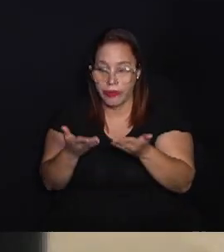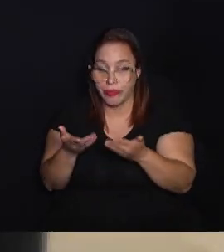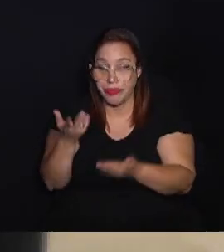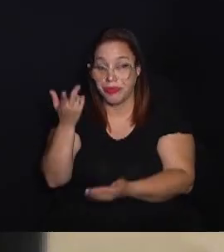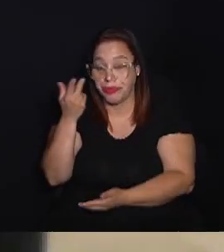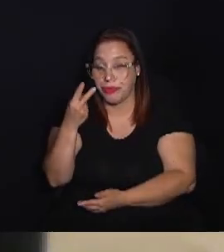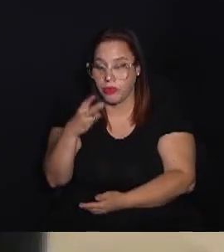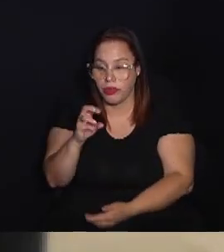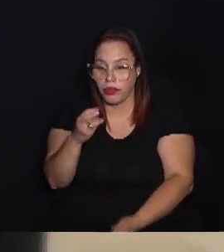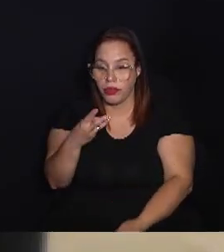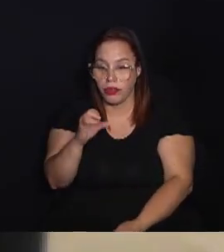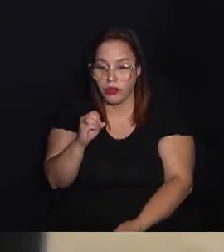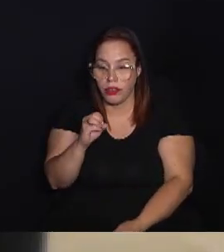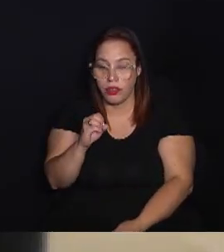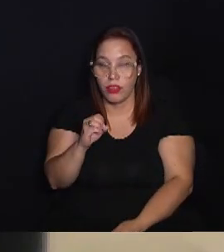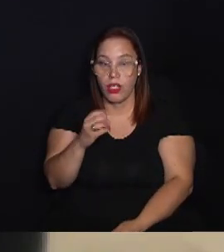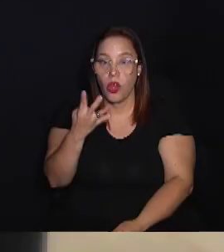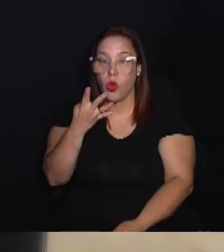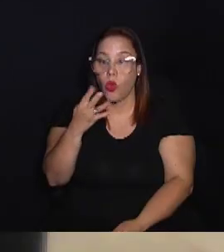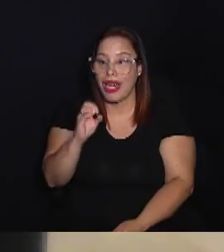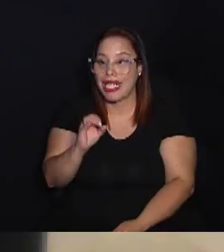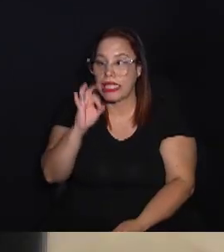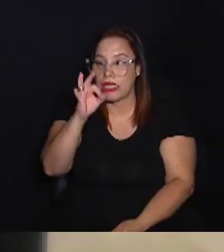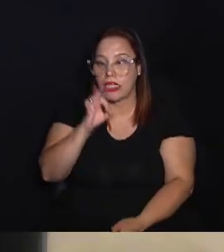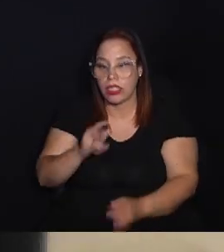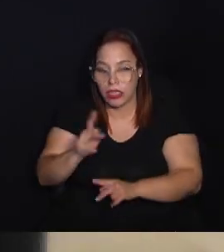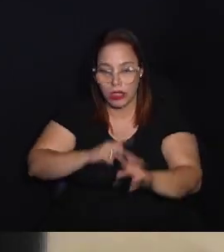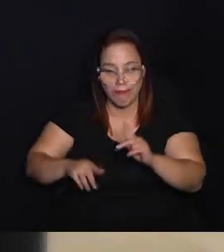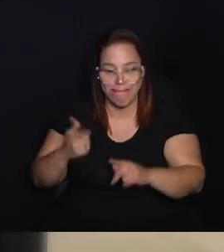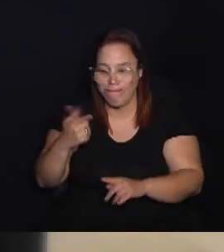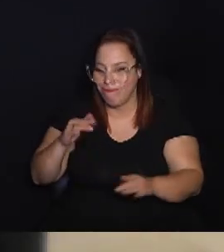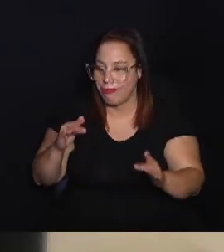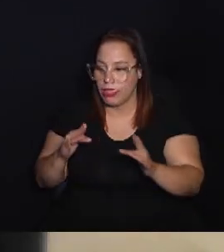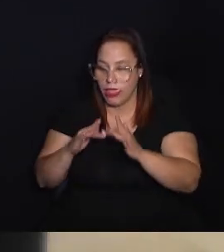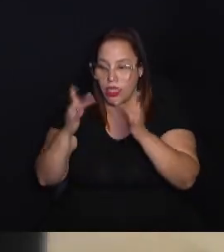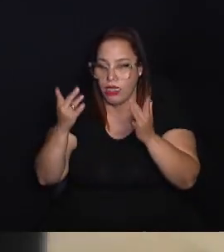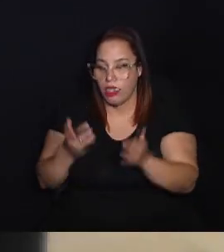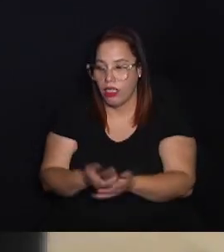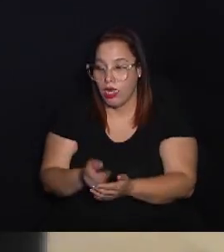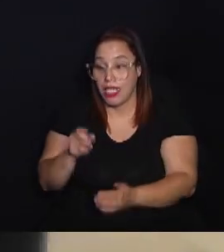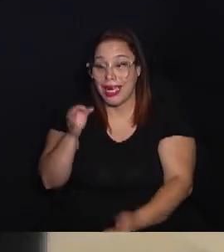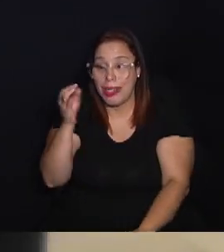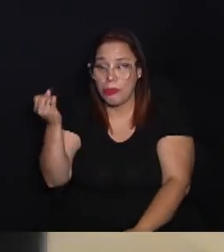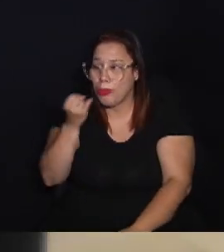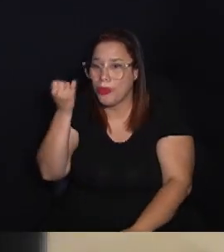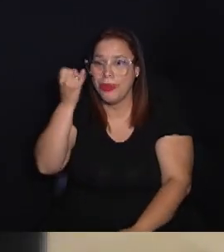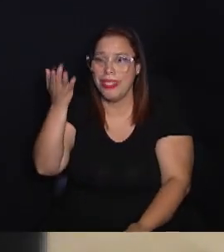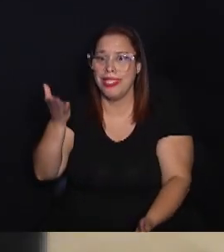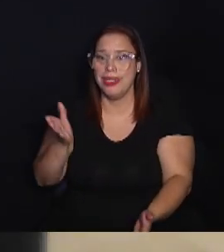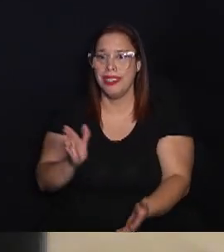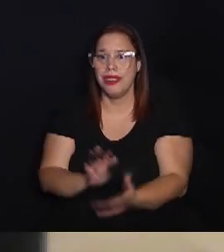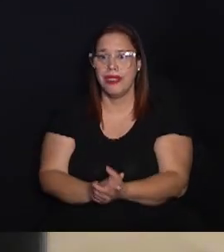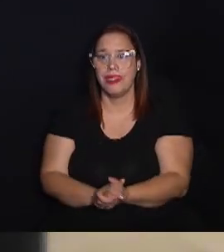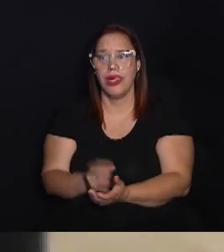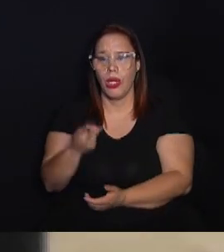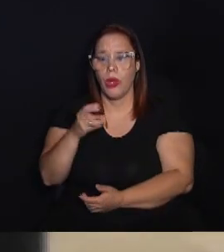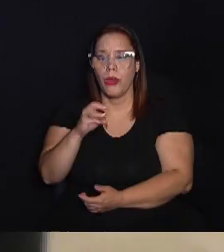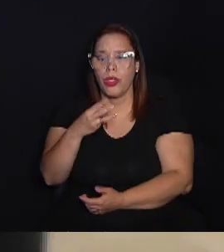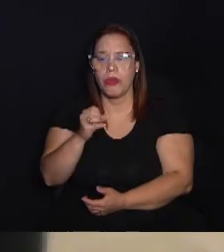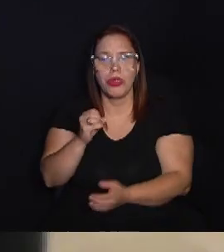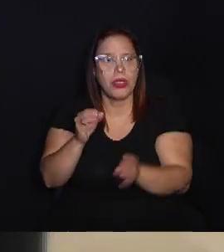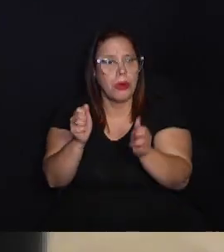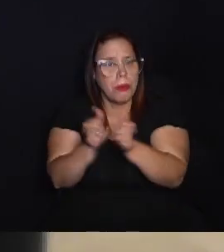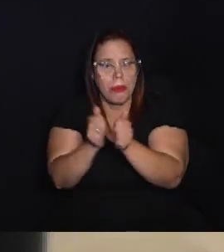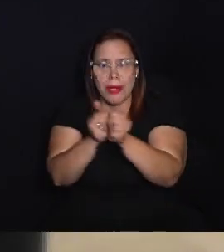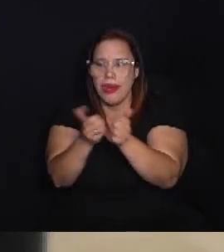consumo, lá em 2030 a gente já vai ter 40% da população que não tem acesso a esse recurso que é vital, ou seja, 2030